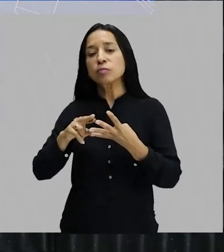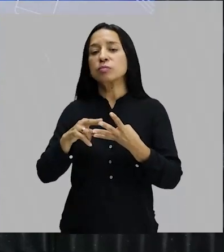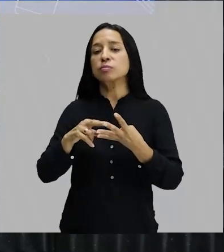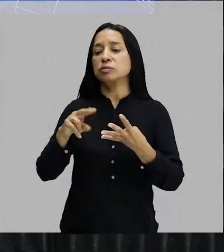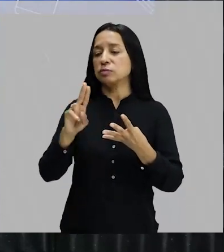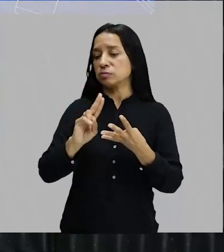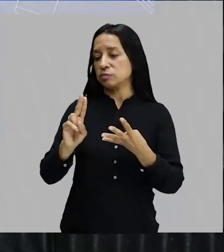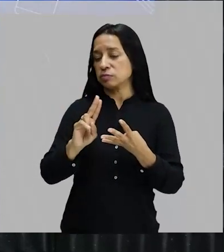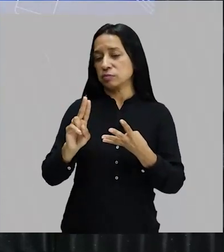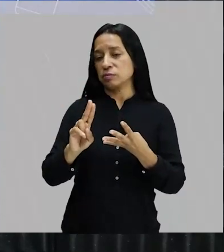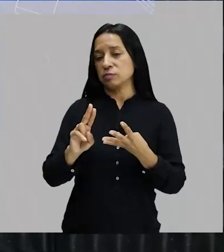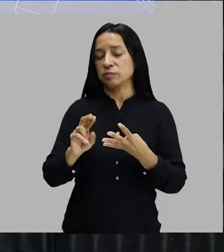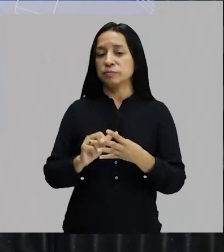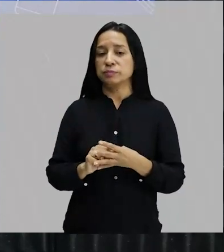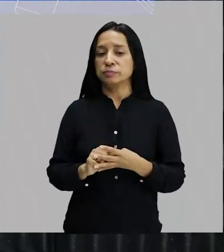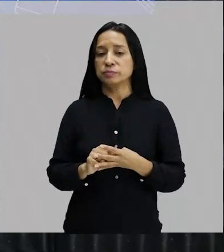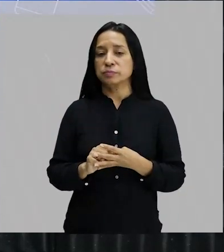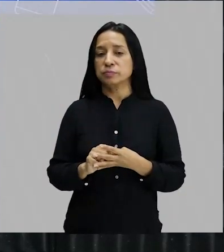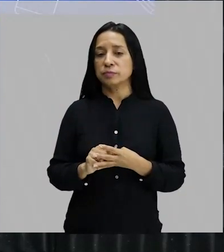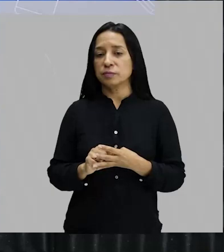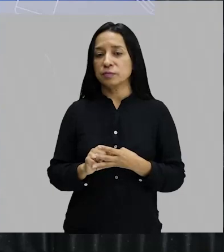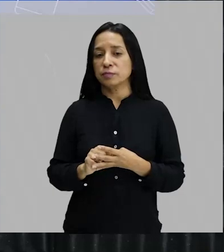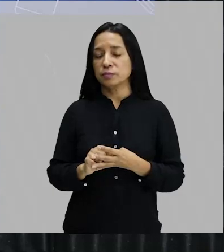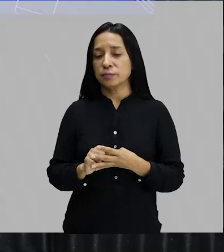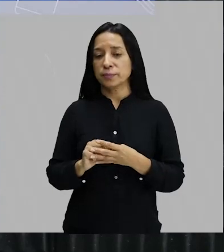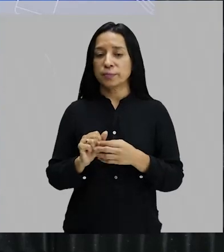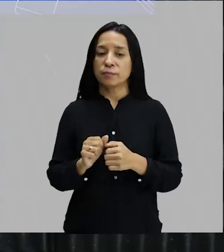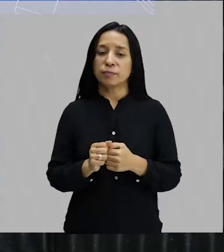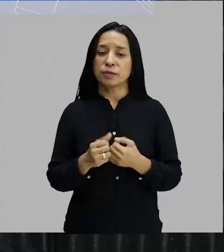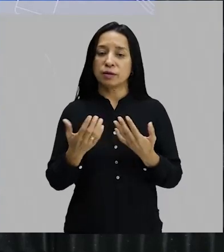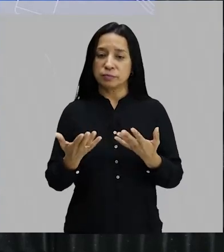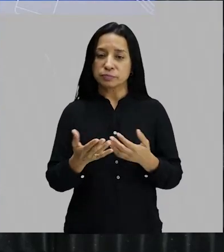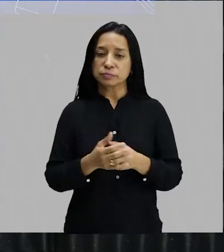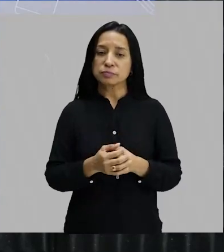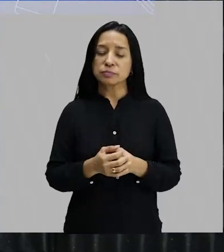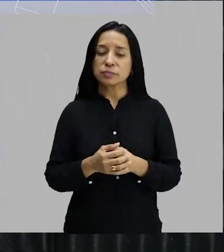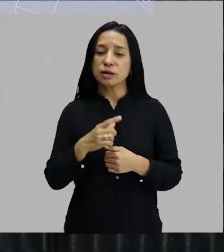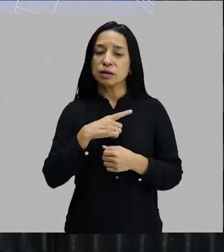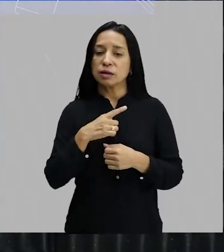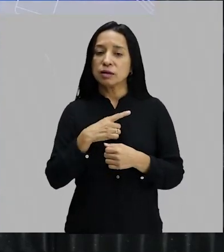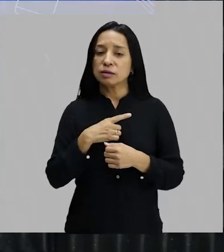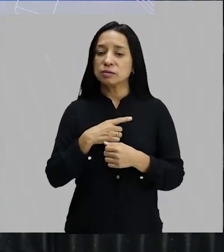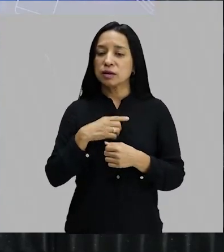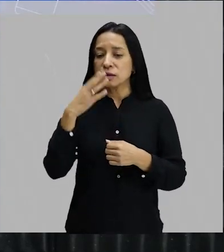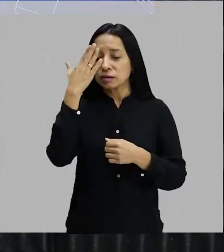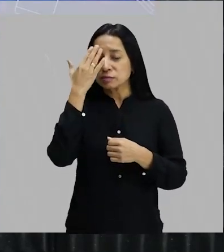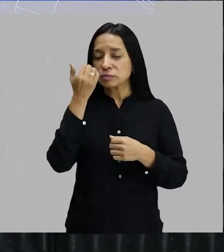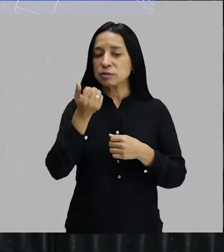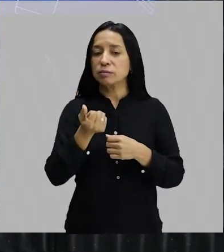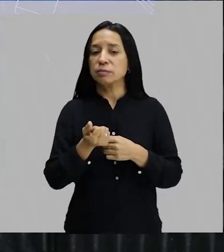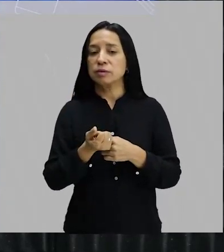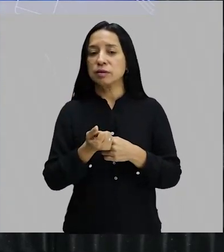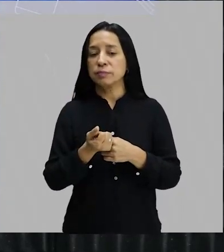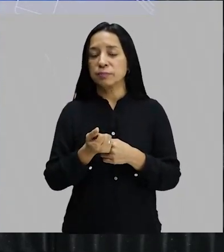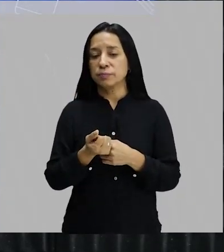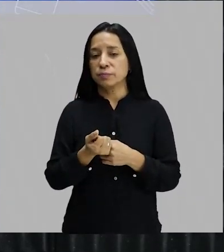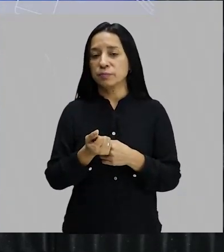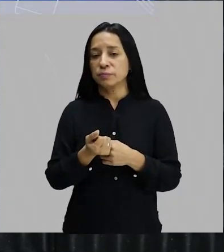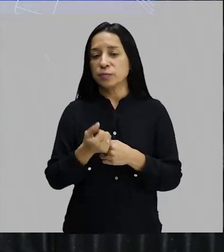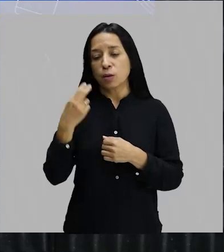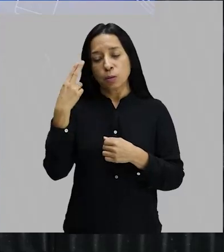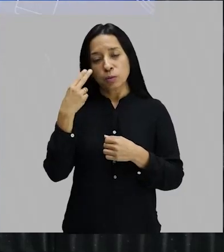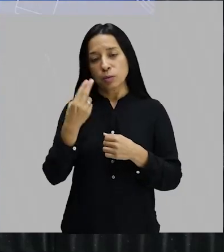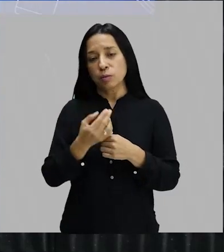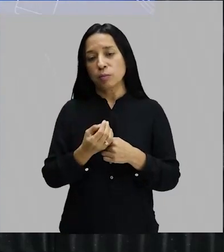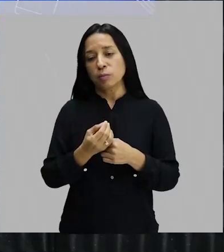menos conhecido de vocês, um cara chamado Osvaldo de Andrade. Bom, para que a gente tenha noção, eu, particularmente, normalmente